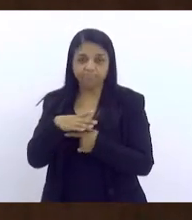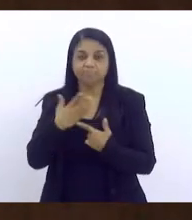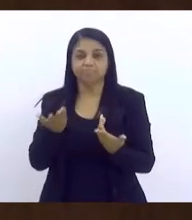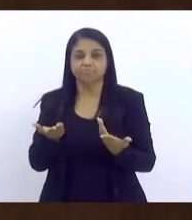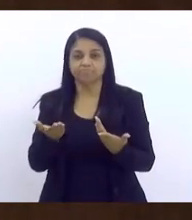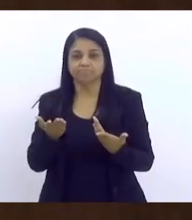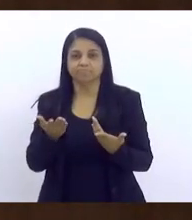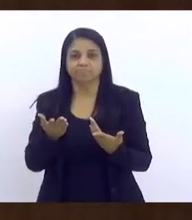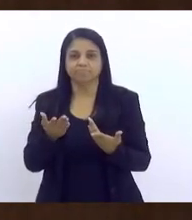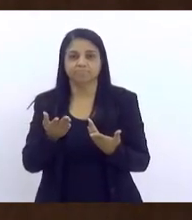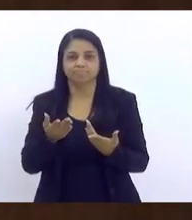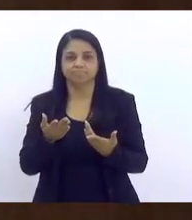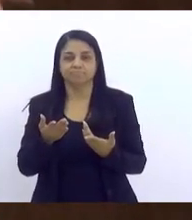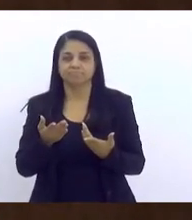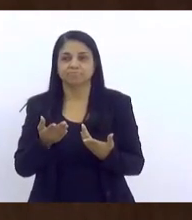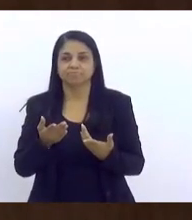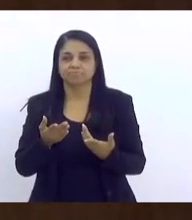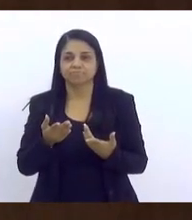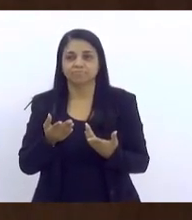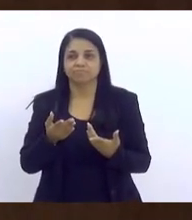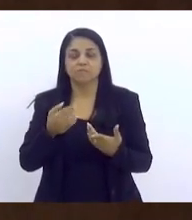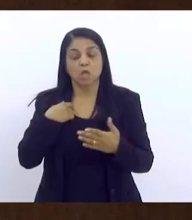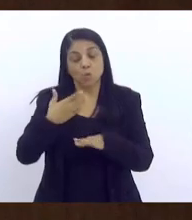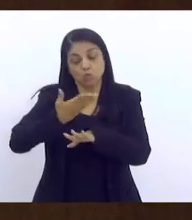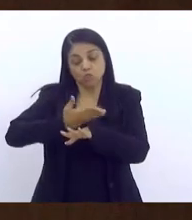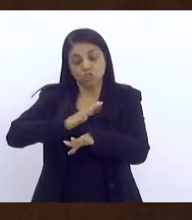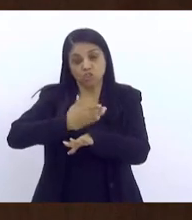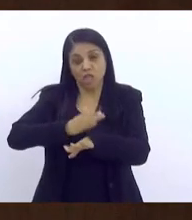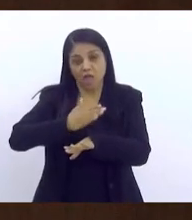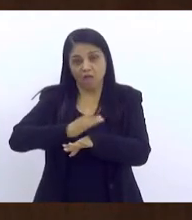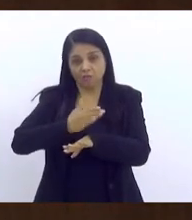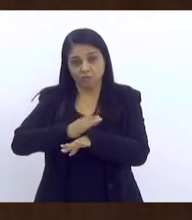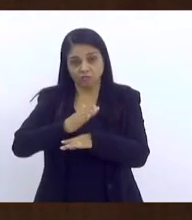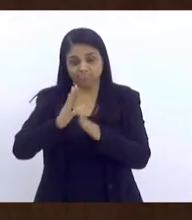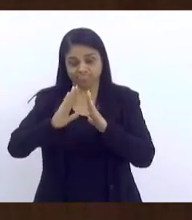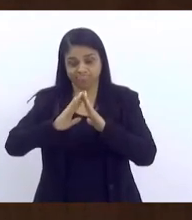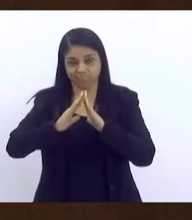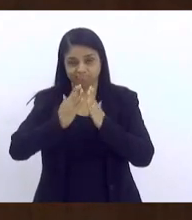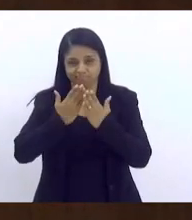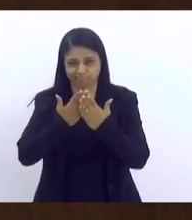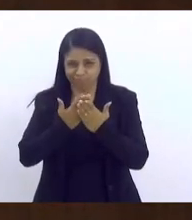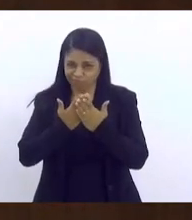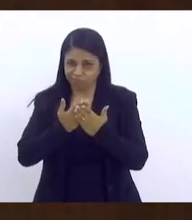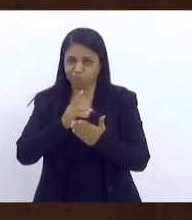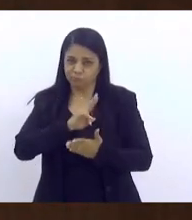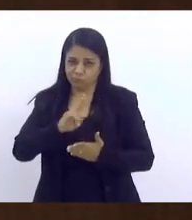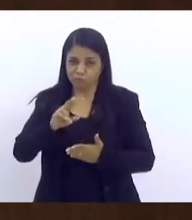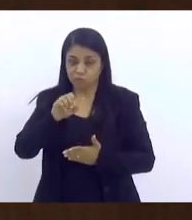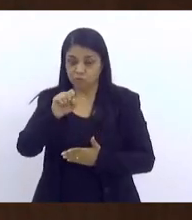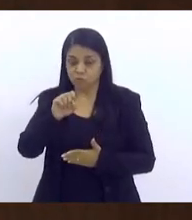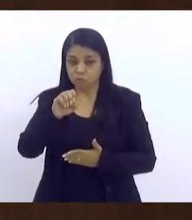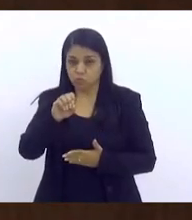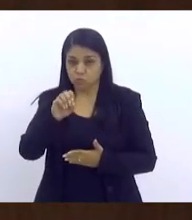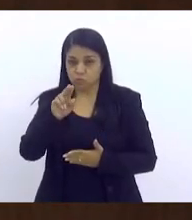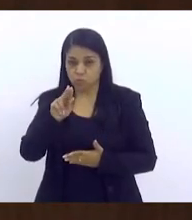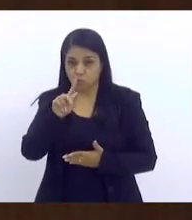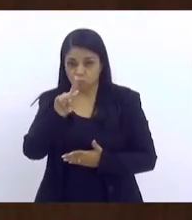estágio na escola, eu só vou falar o nome, Souza Marques,